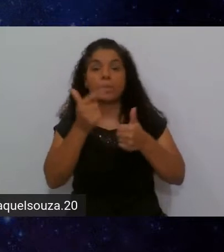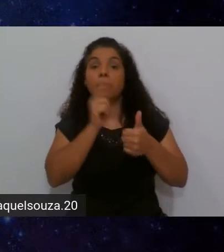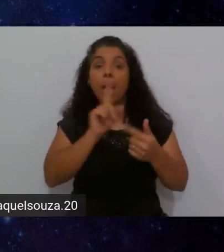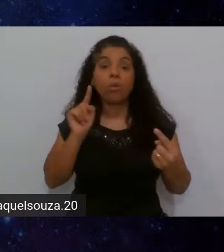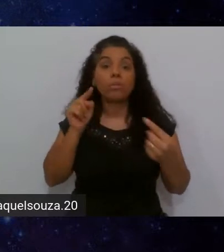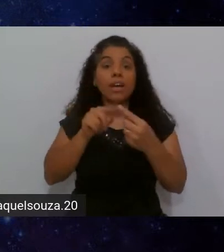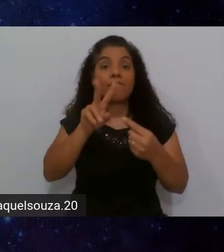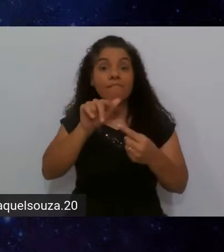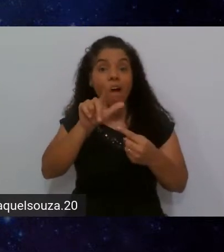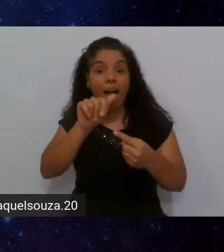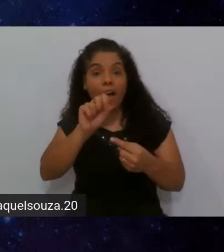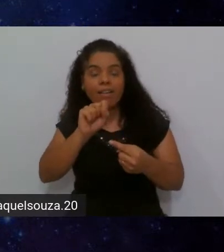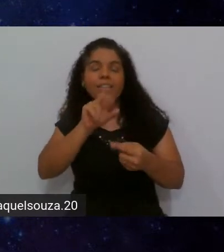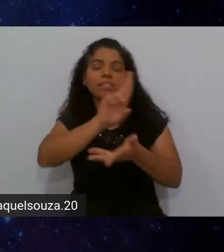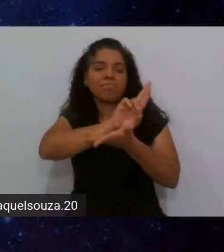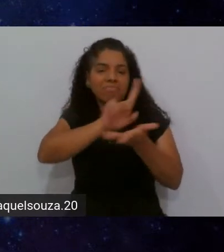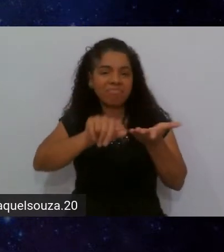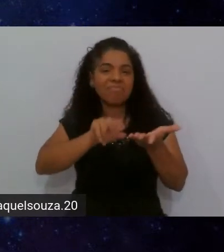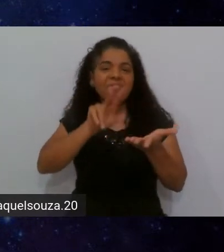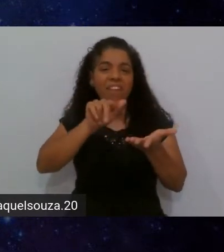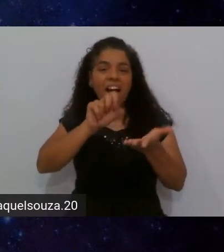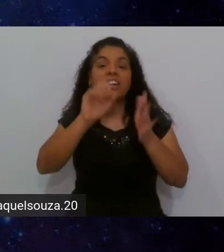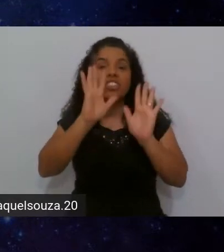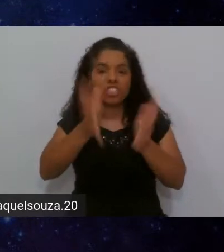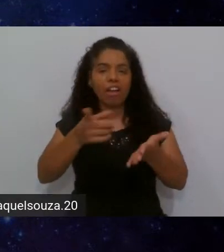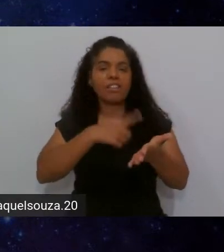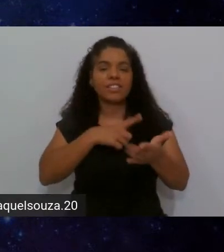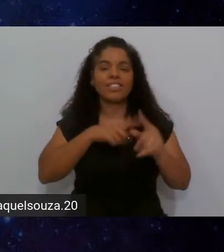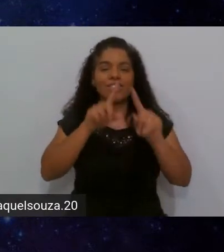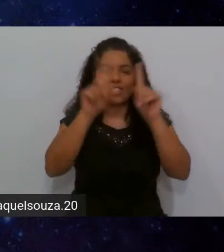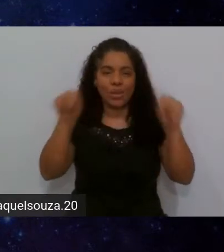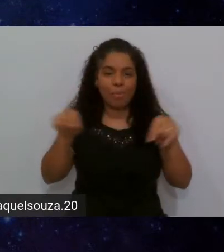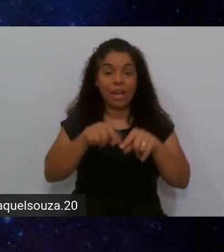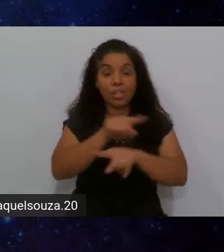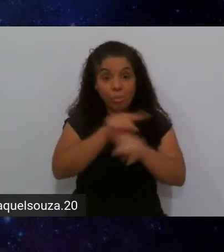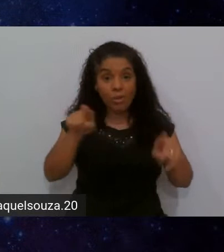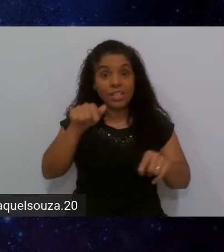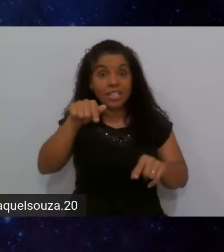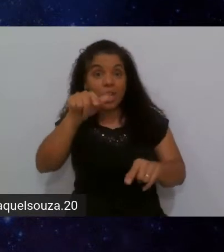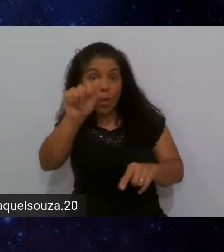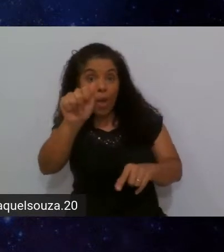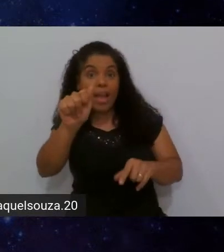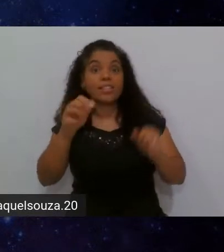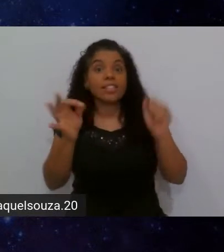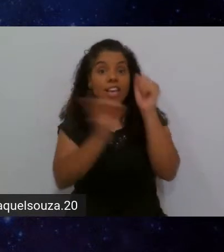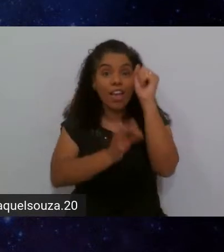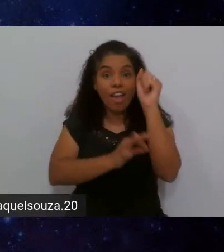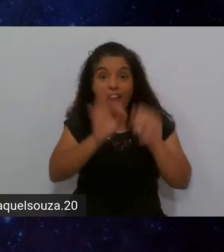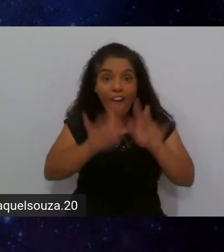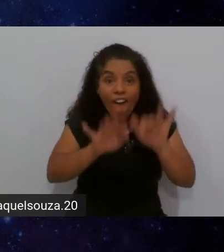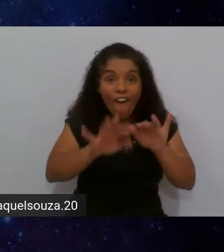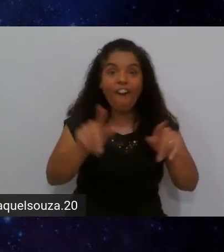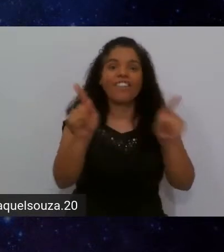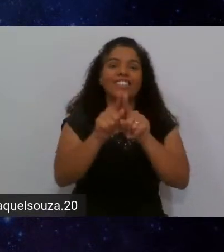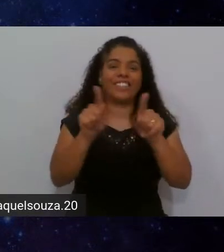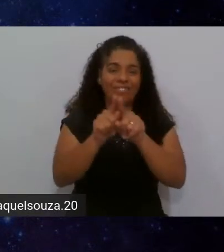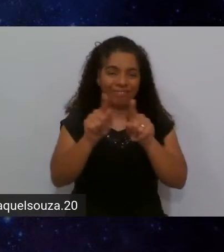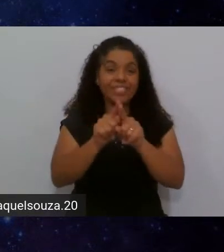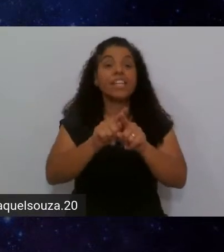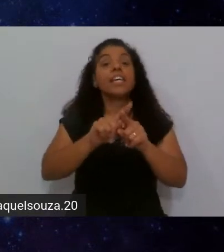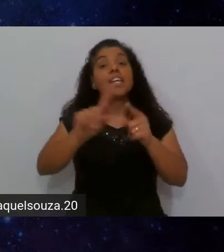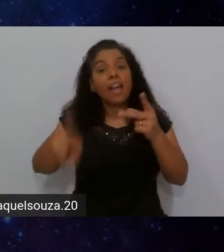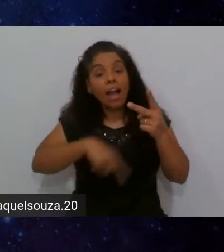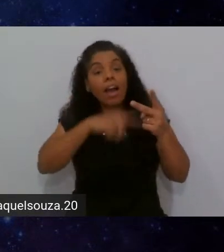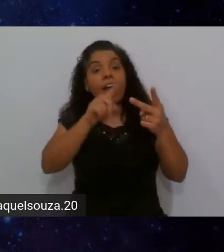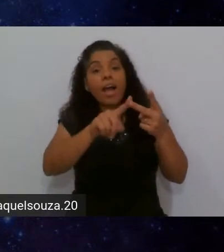vagas essas diversas vagas que já existem para vocês que codam ok depois disso a gente teve a palestra